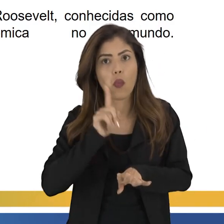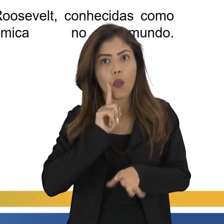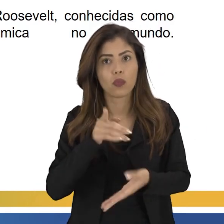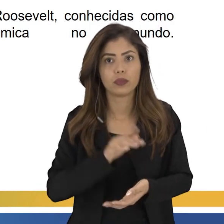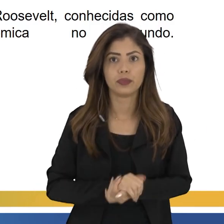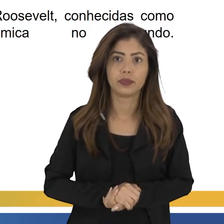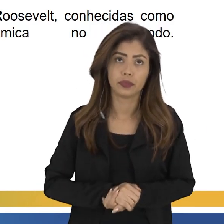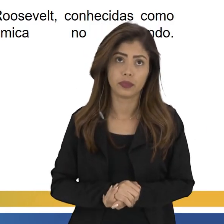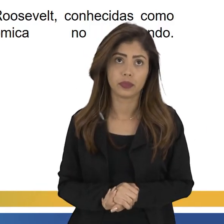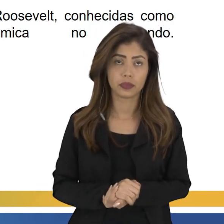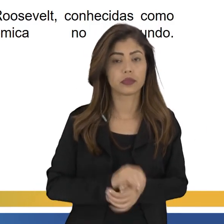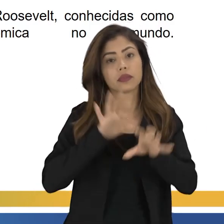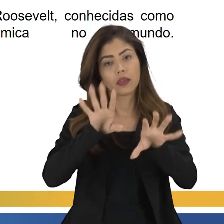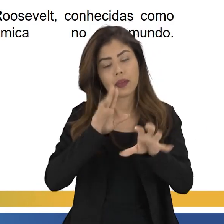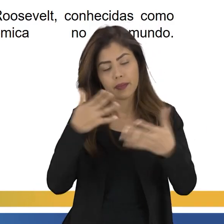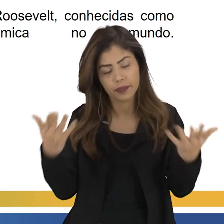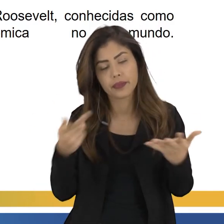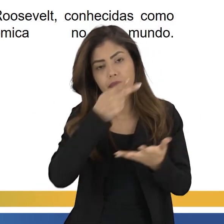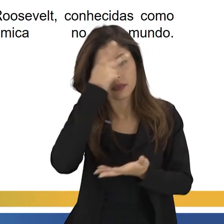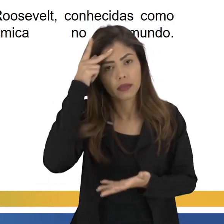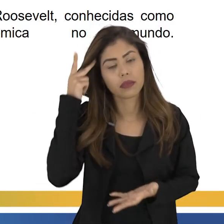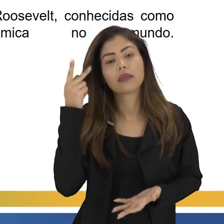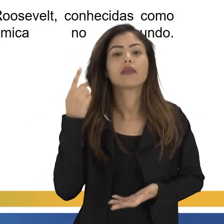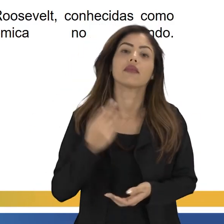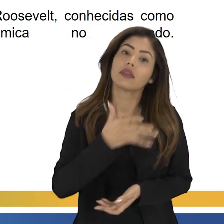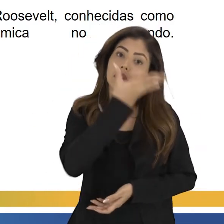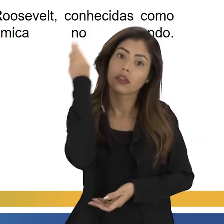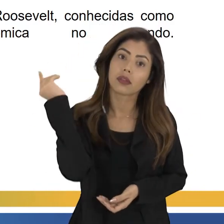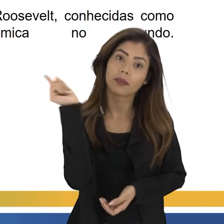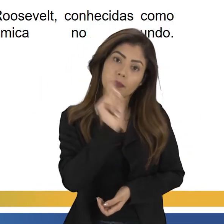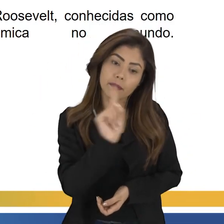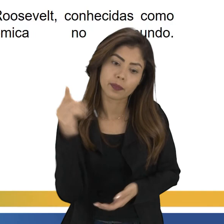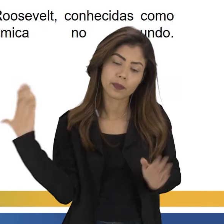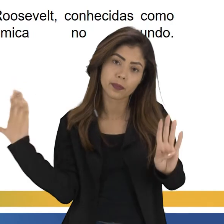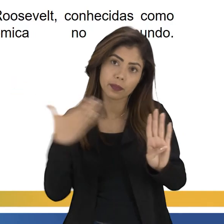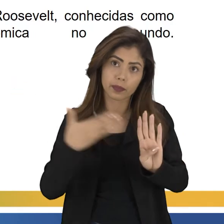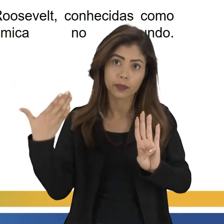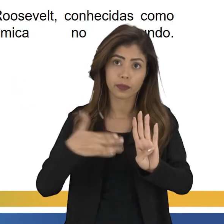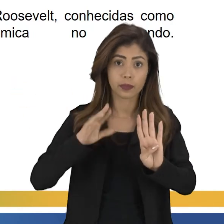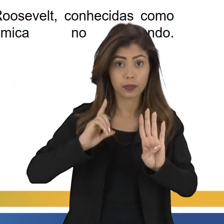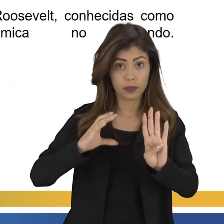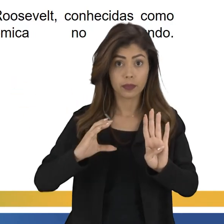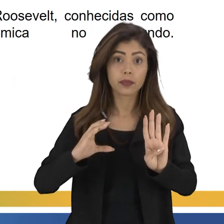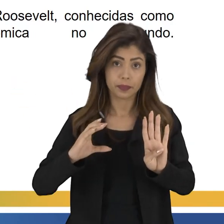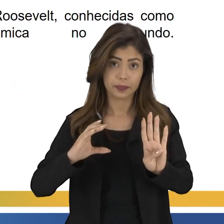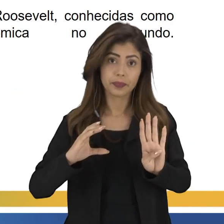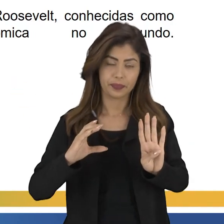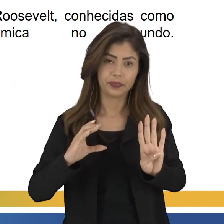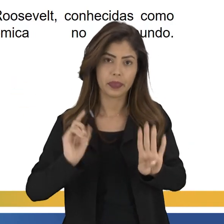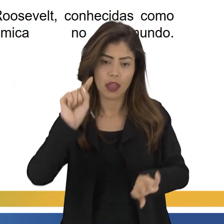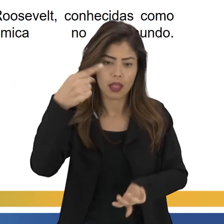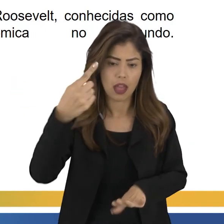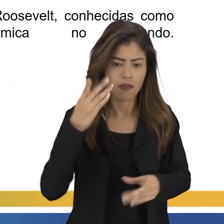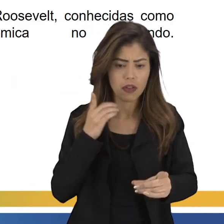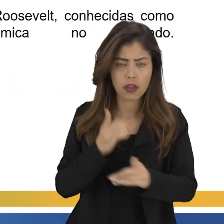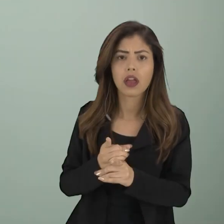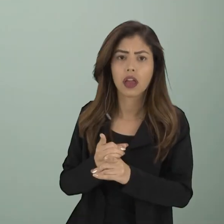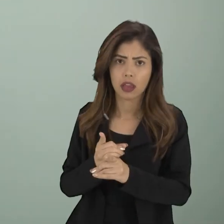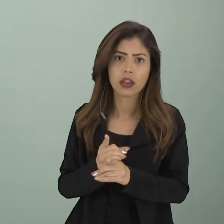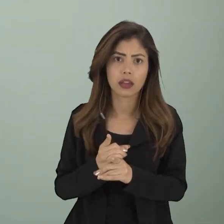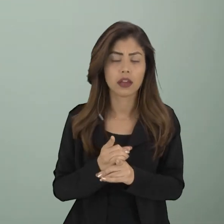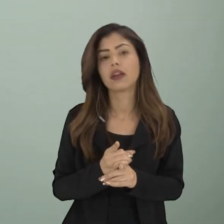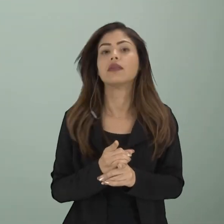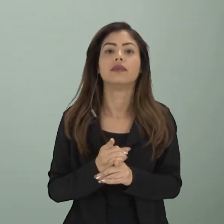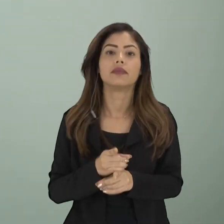Unidos. Então, é isso, pessoal. Não esqueçam de acessar a plataforma Eduque. Lá vocês encontrarão